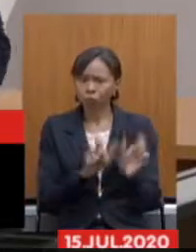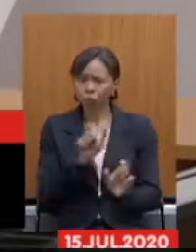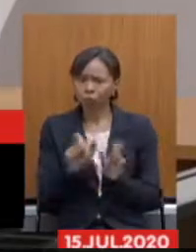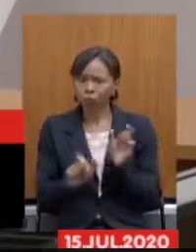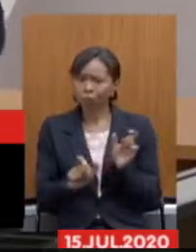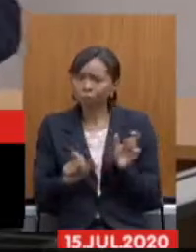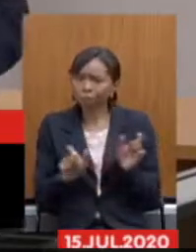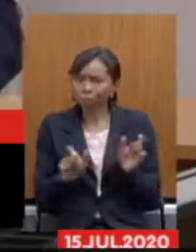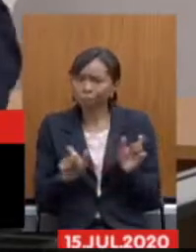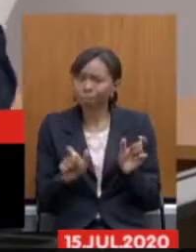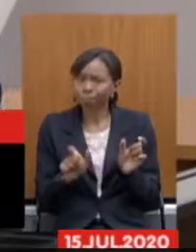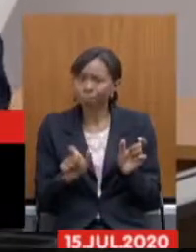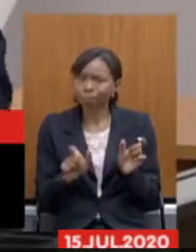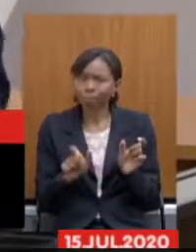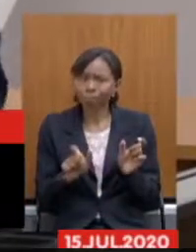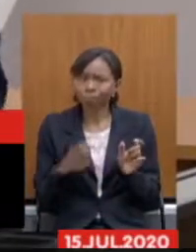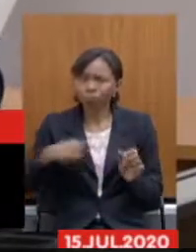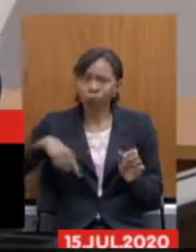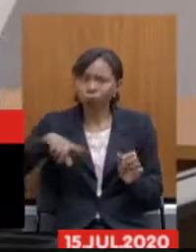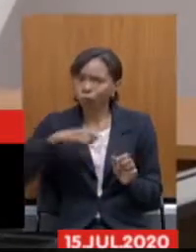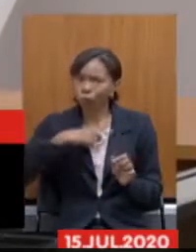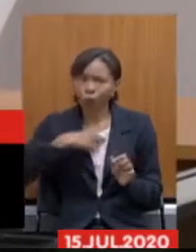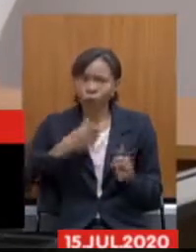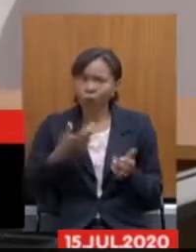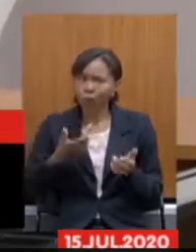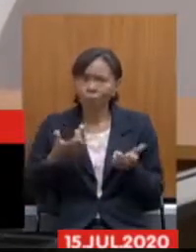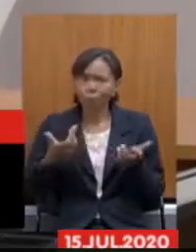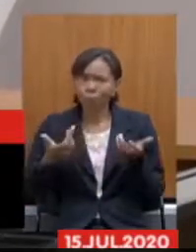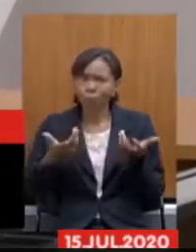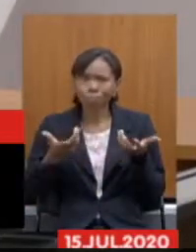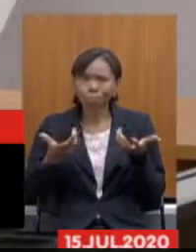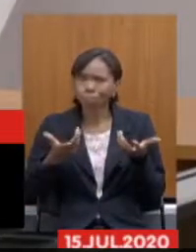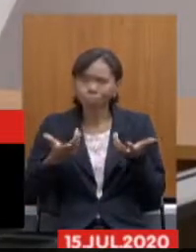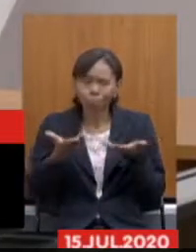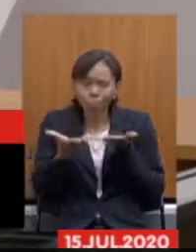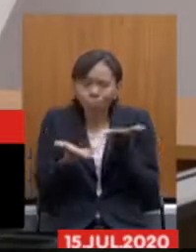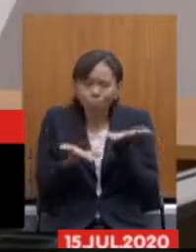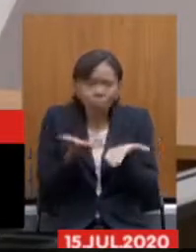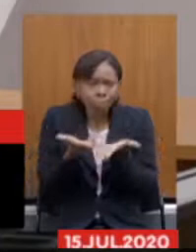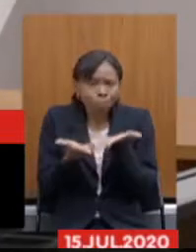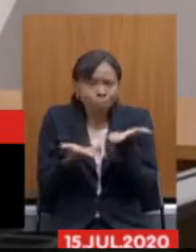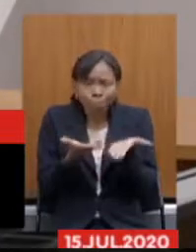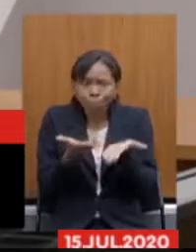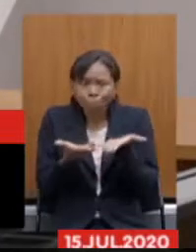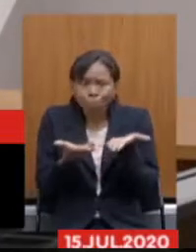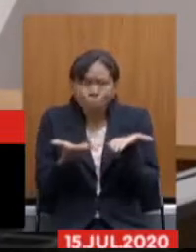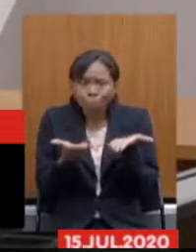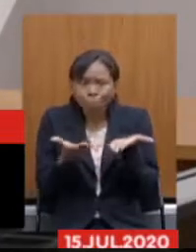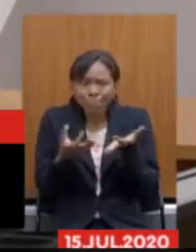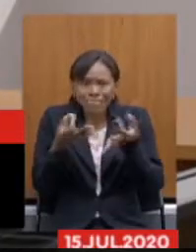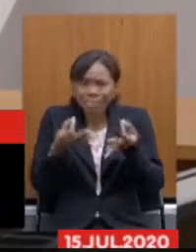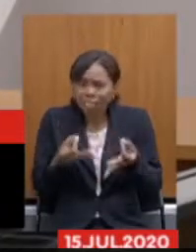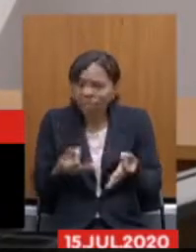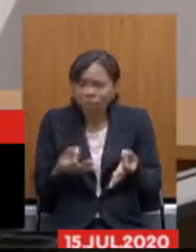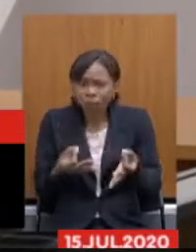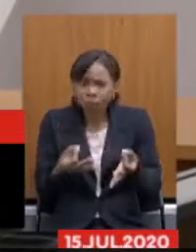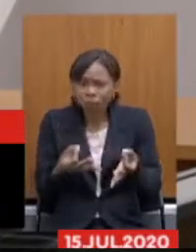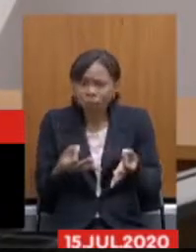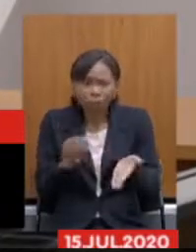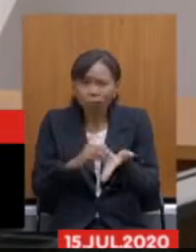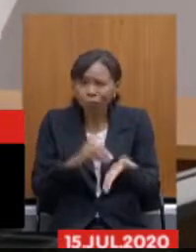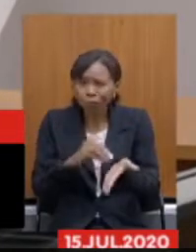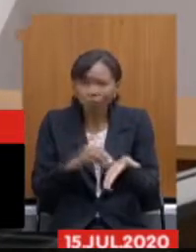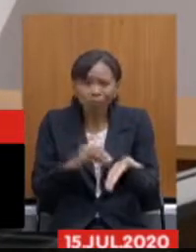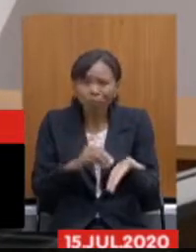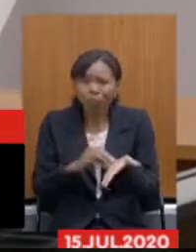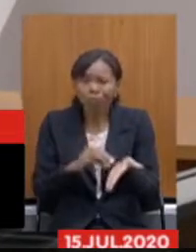estamos muito longe de termos um atendimento que seja um atendimento correto para cumprir o